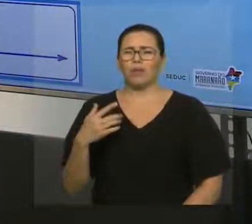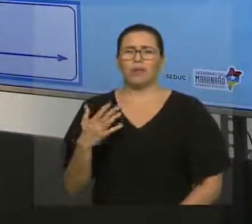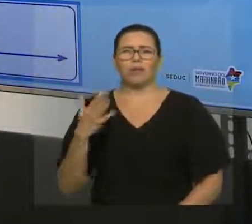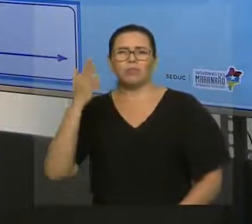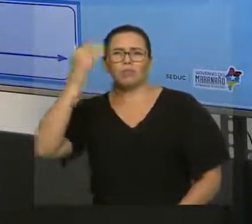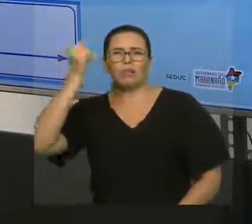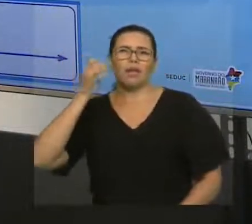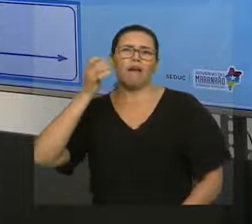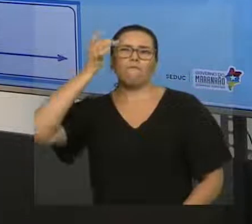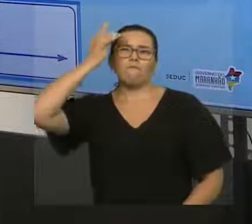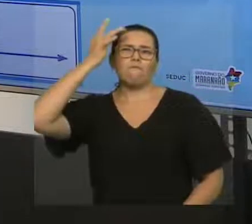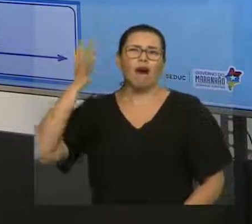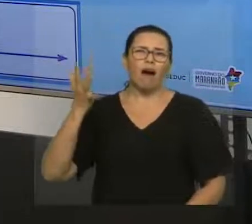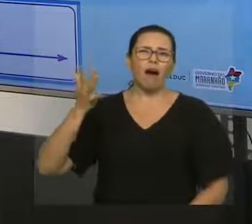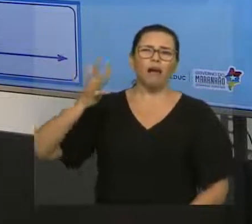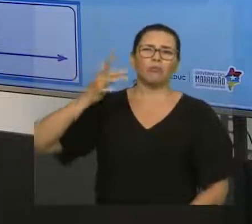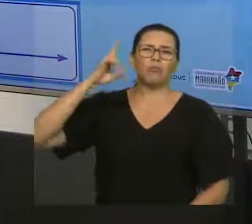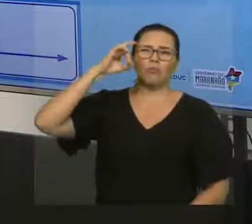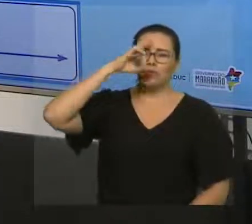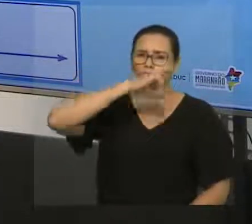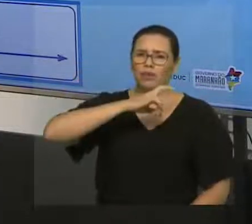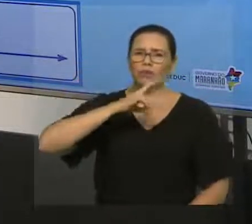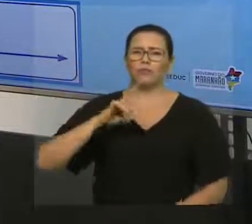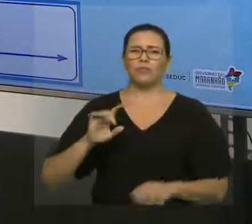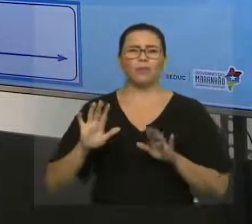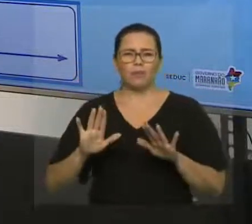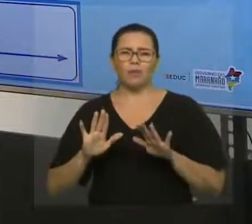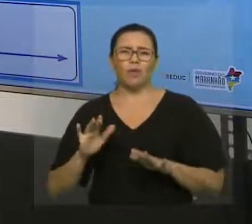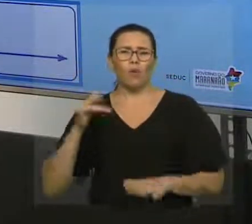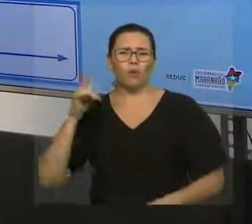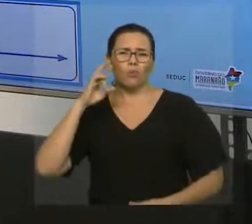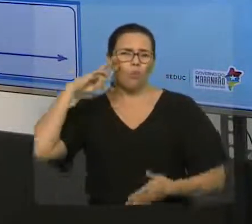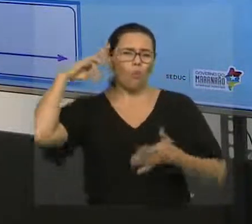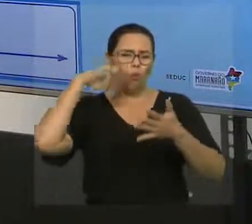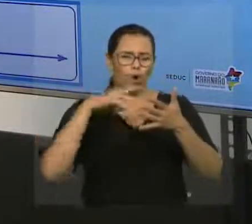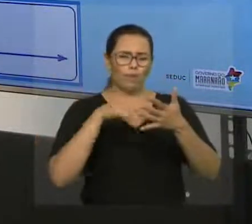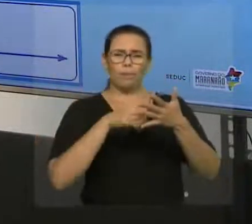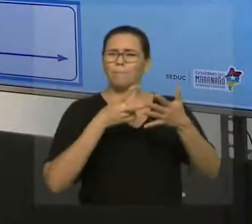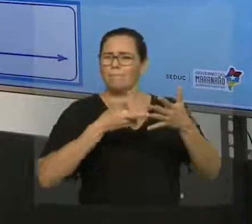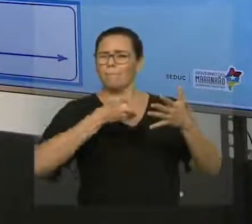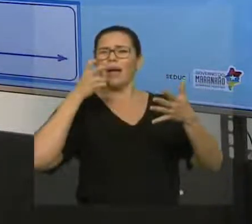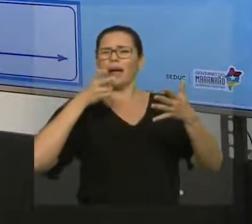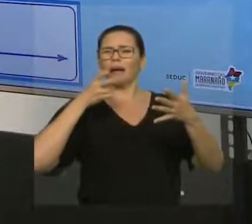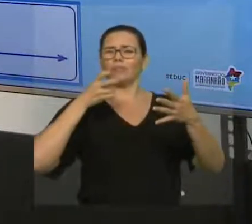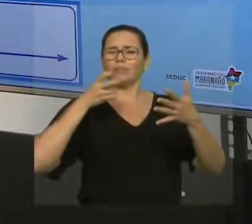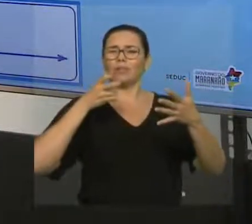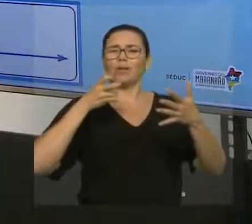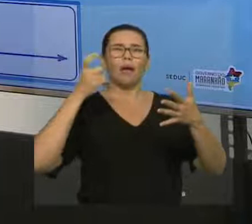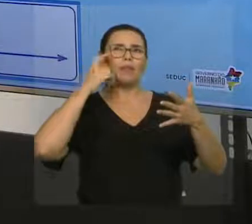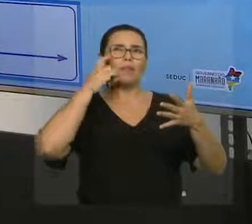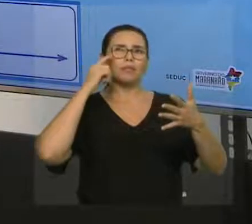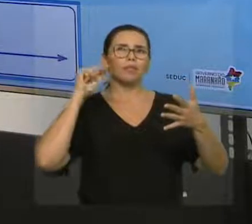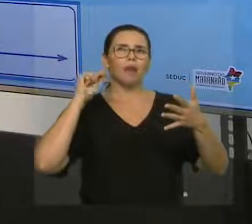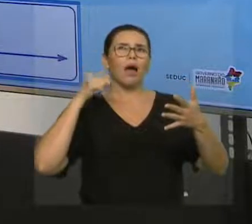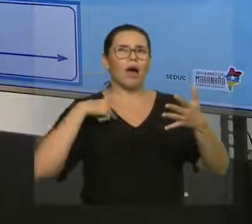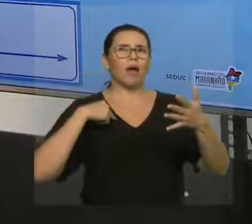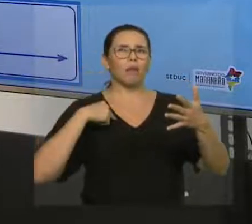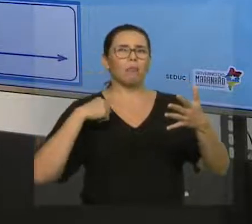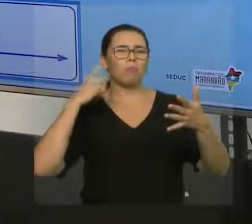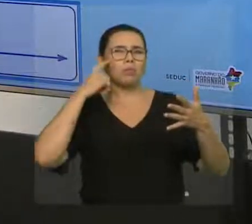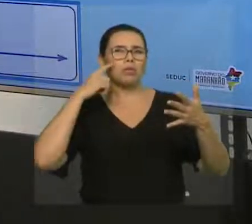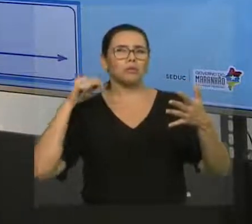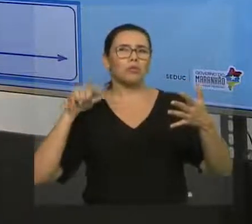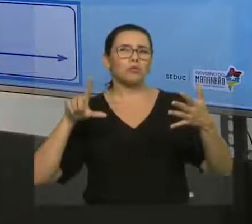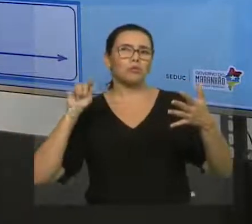ou a mais difícil. Eu digo que tem. Quando você pega a questão, você vai, pela questão, você vai escolher a mais simples de você resolver aquele problema.